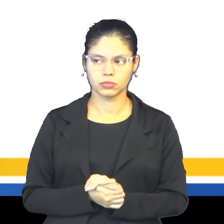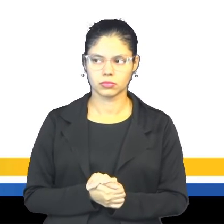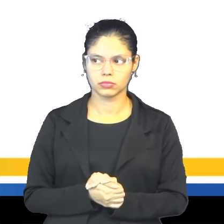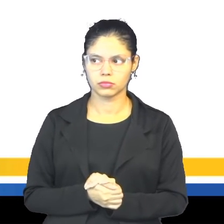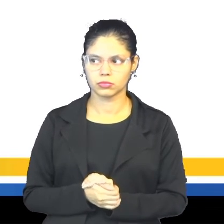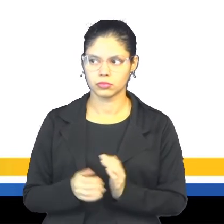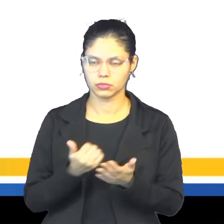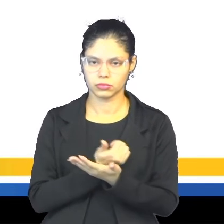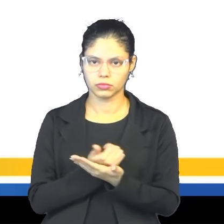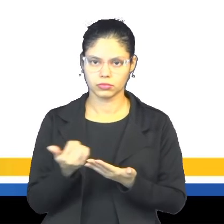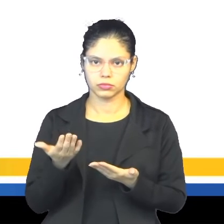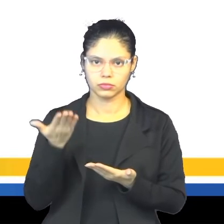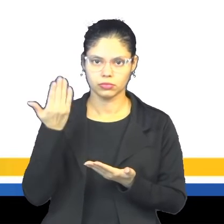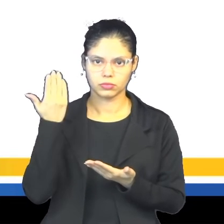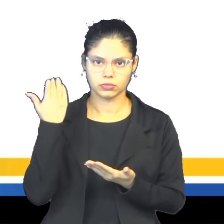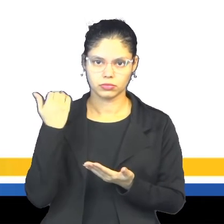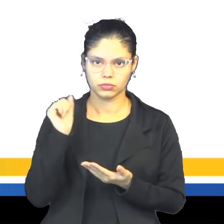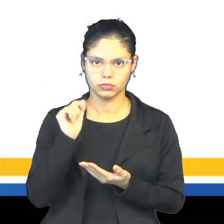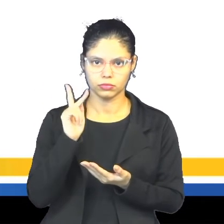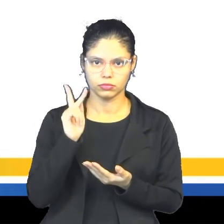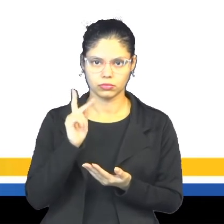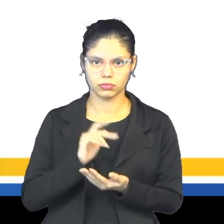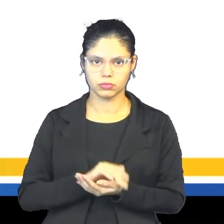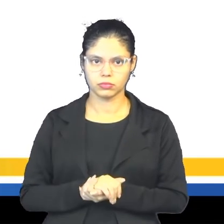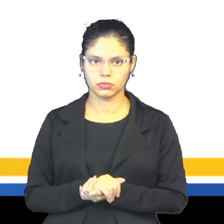ação do passado, ok?